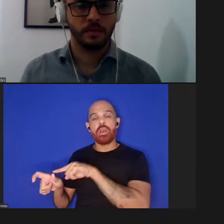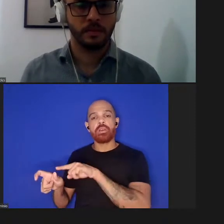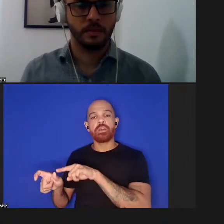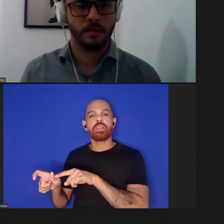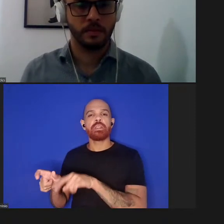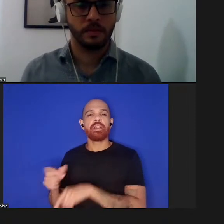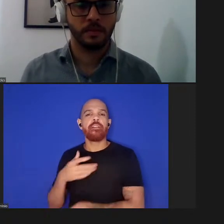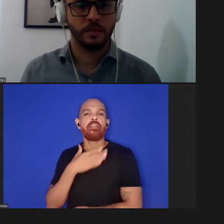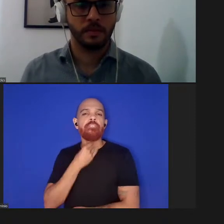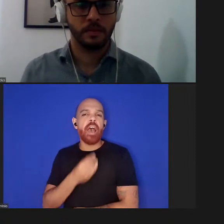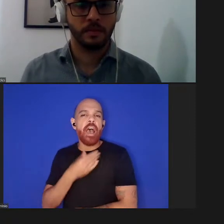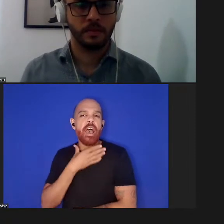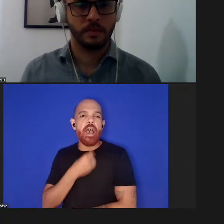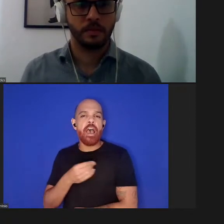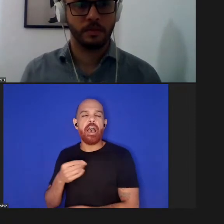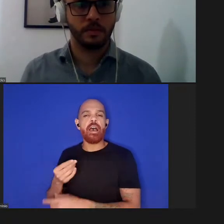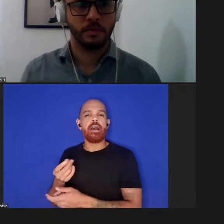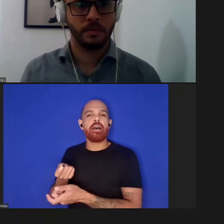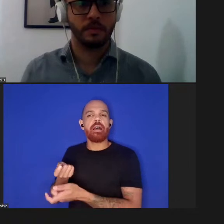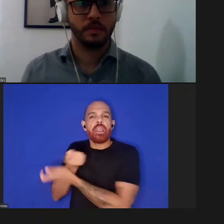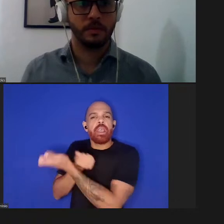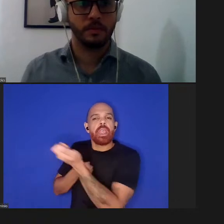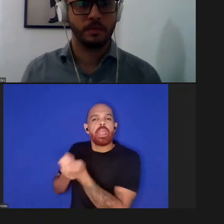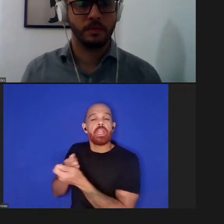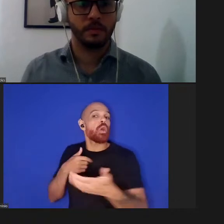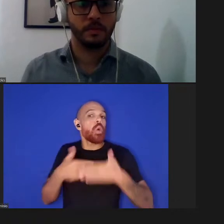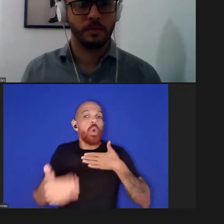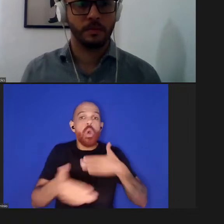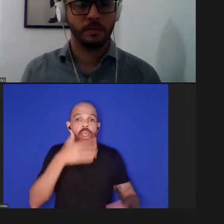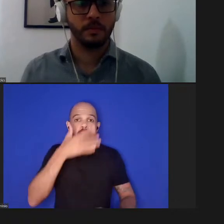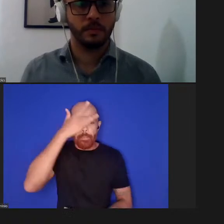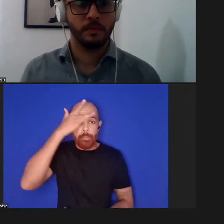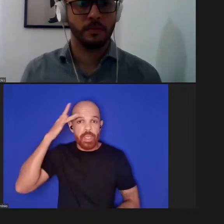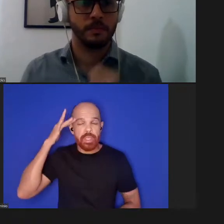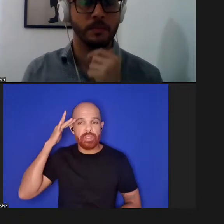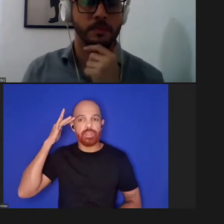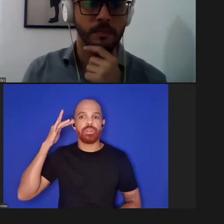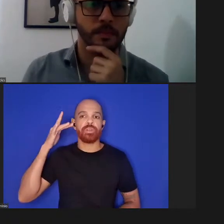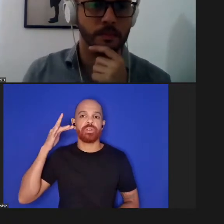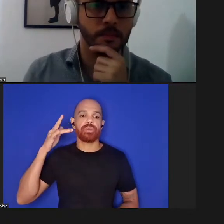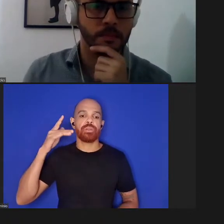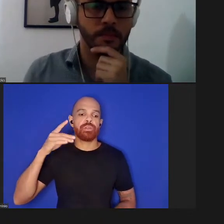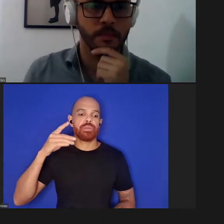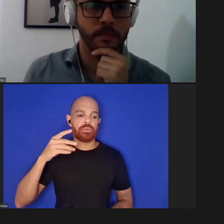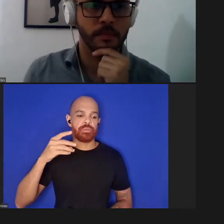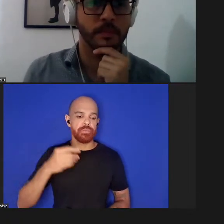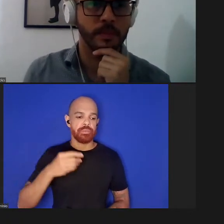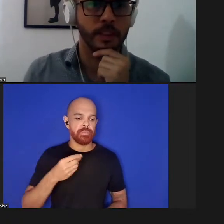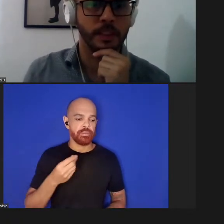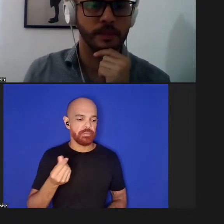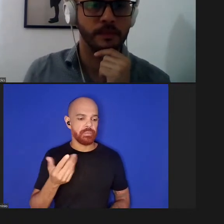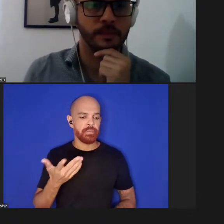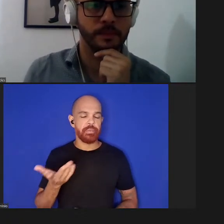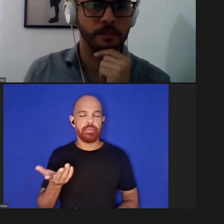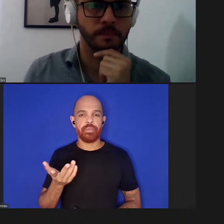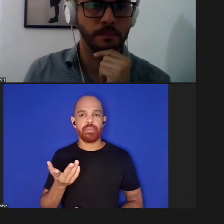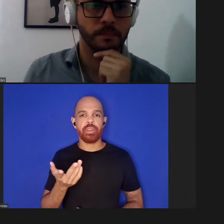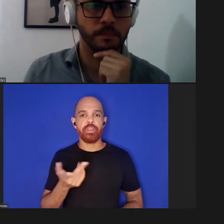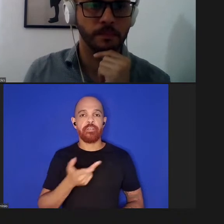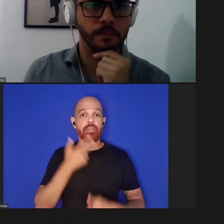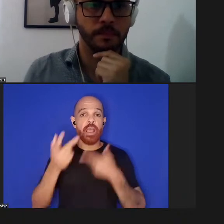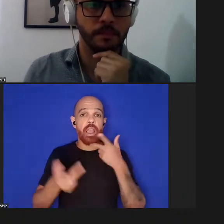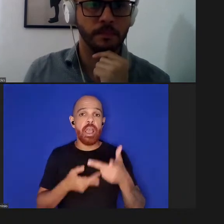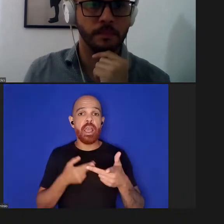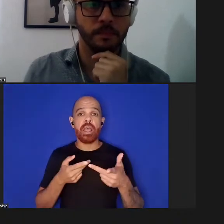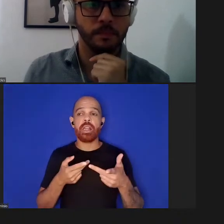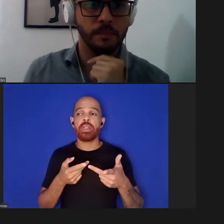os resultados então qualquer pessoa que fale que não tenha